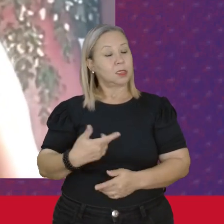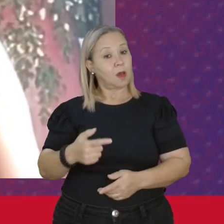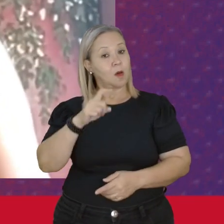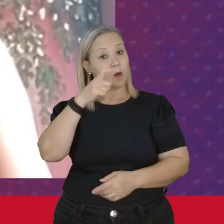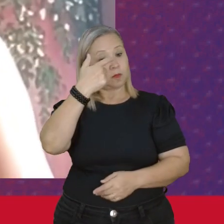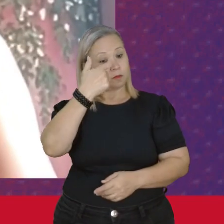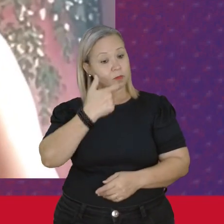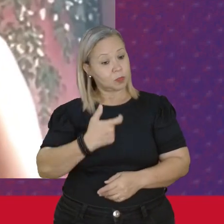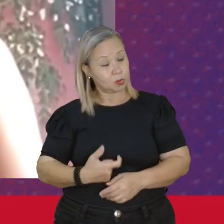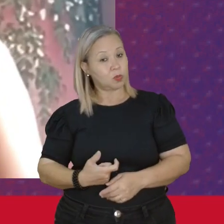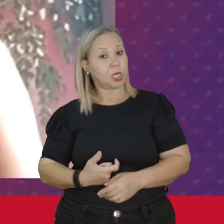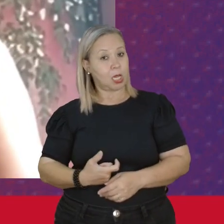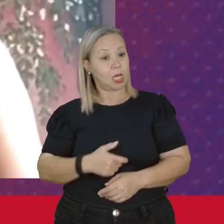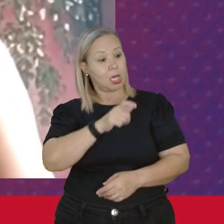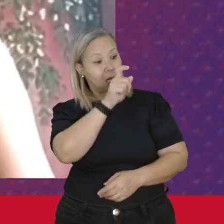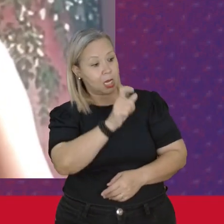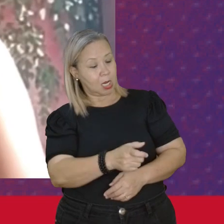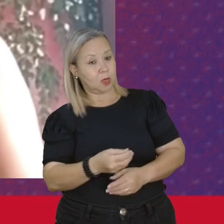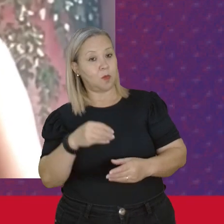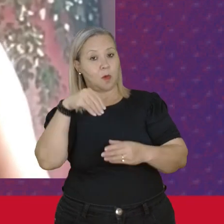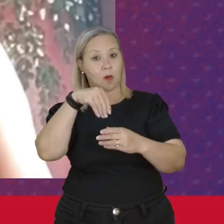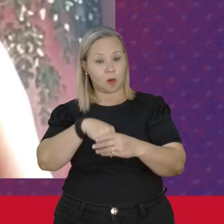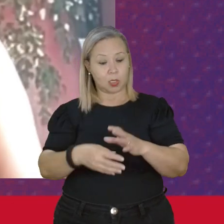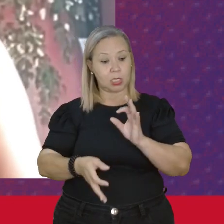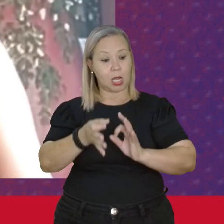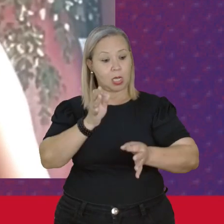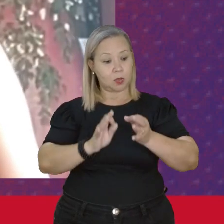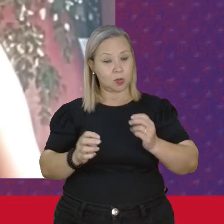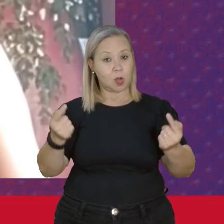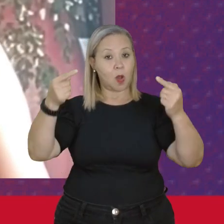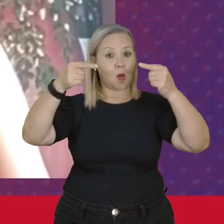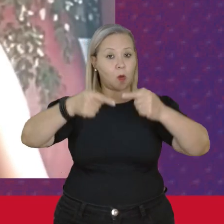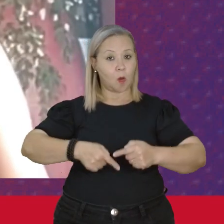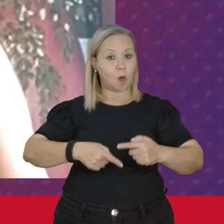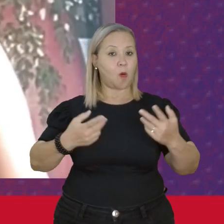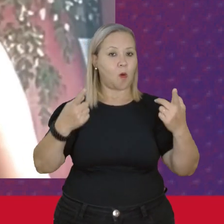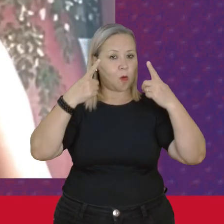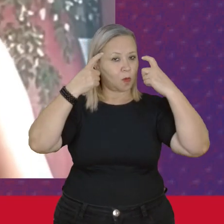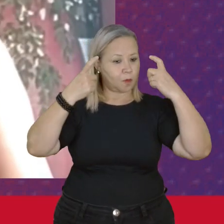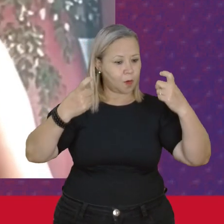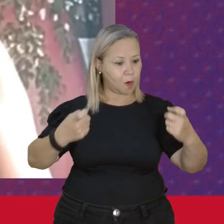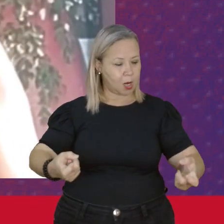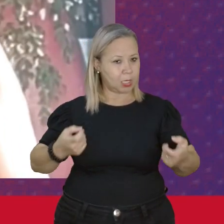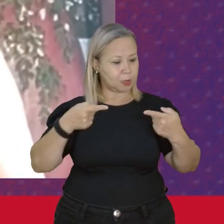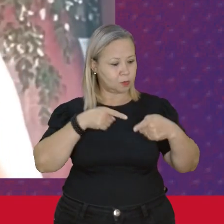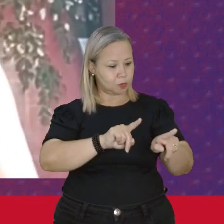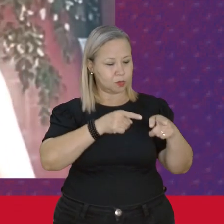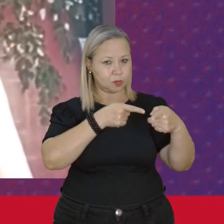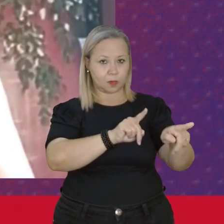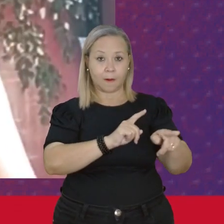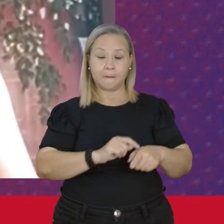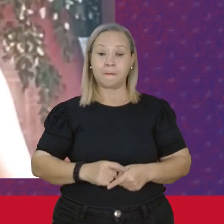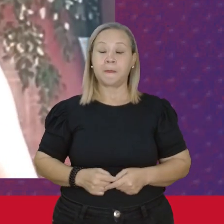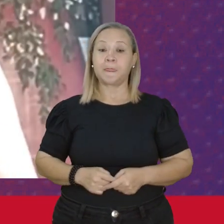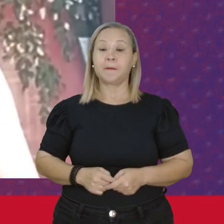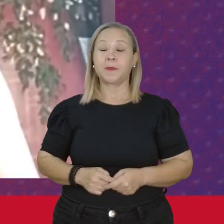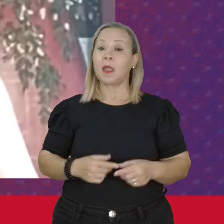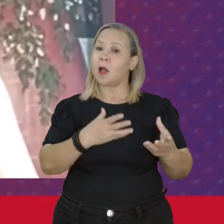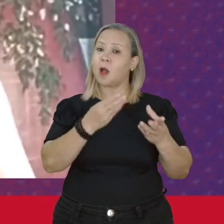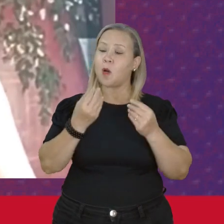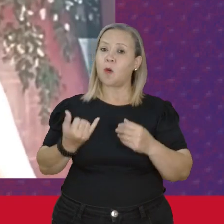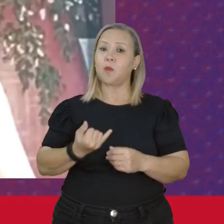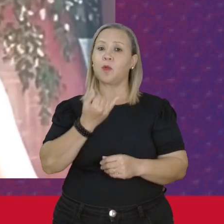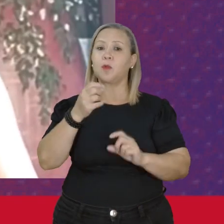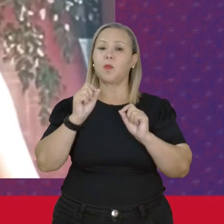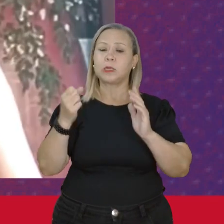podemos Entrar Em juízo Contra As agressões Que nos afetam E isso é muito Importante Esse